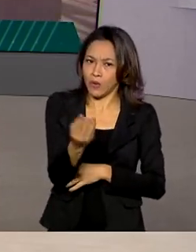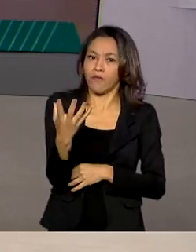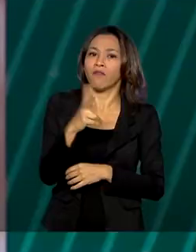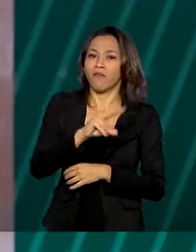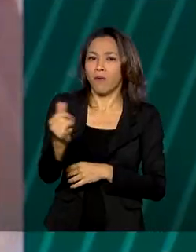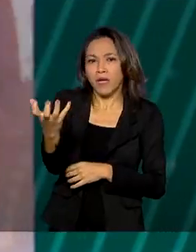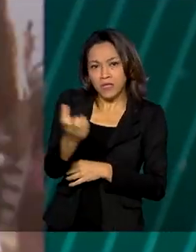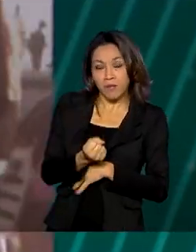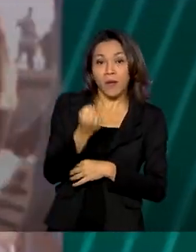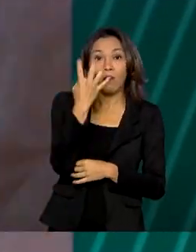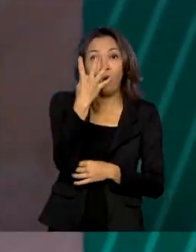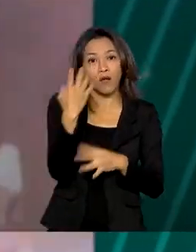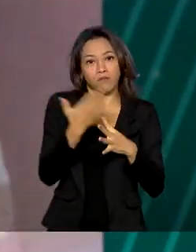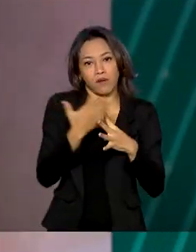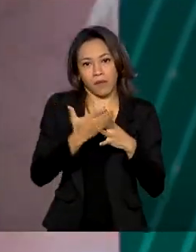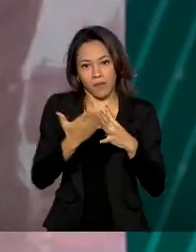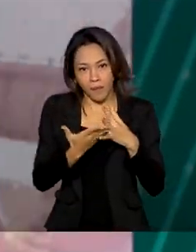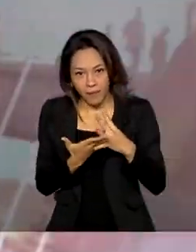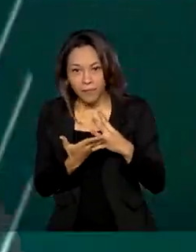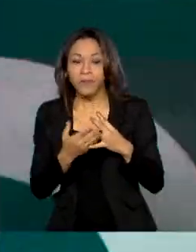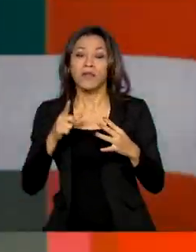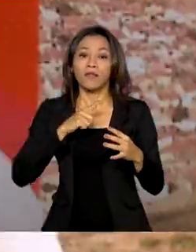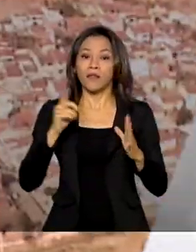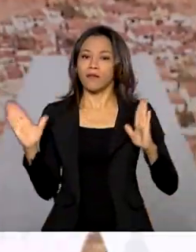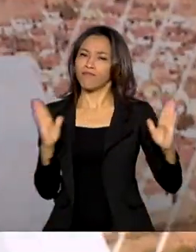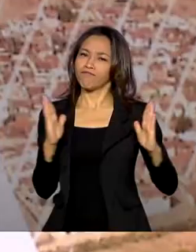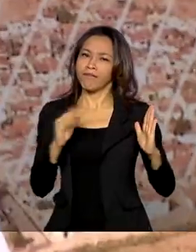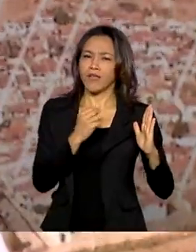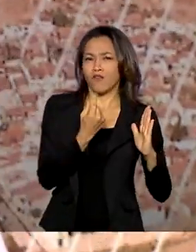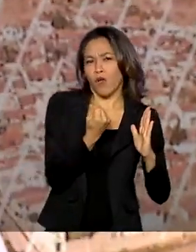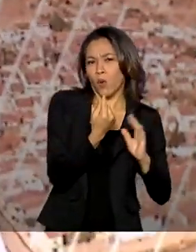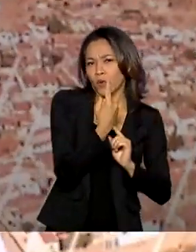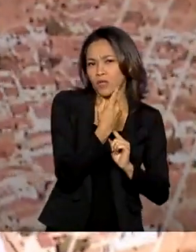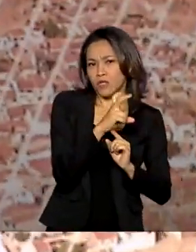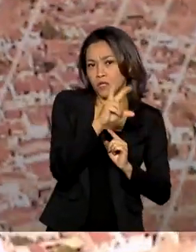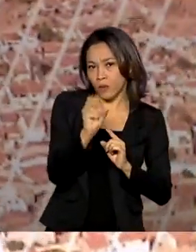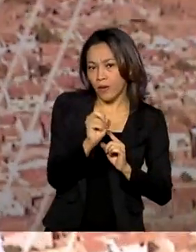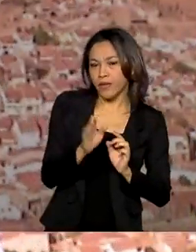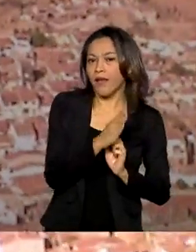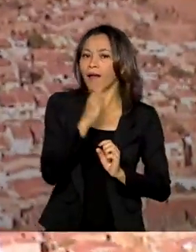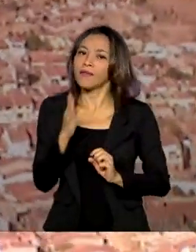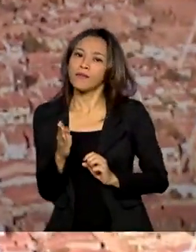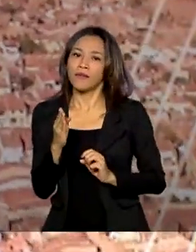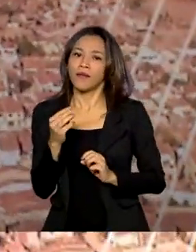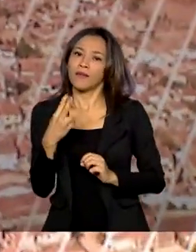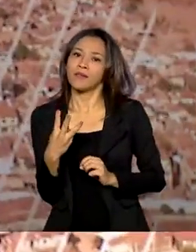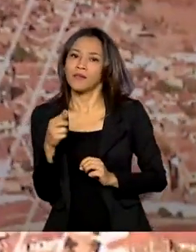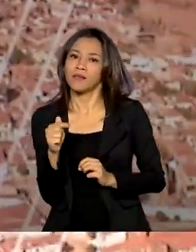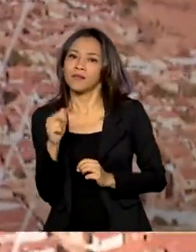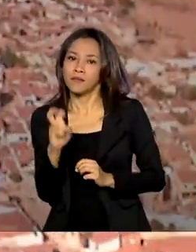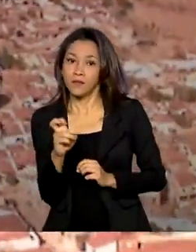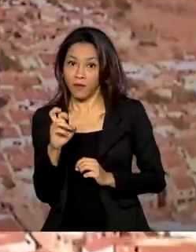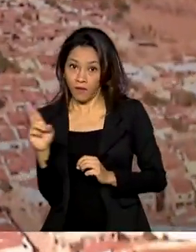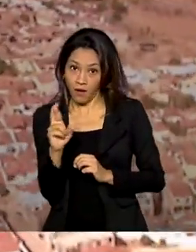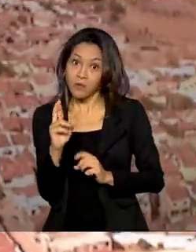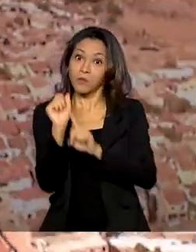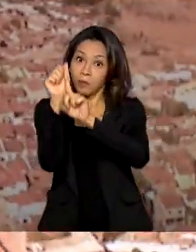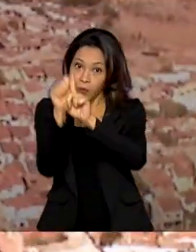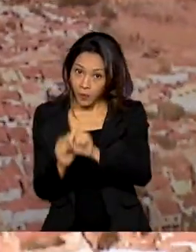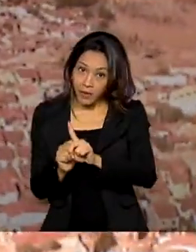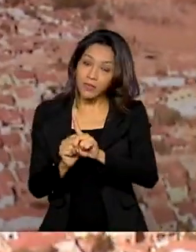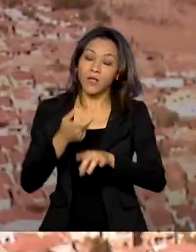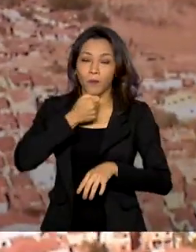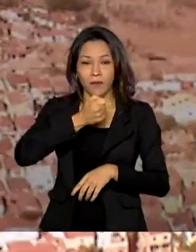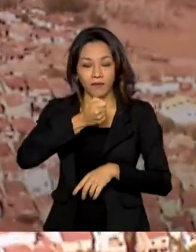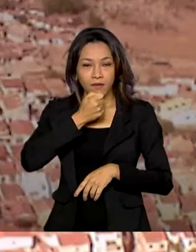auxílio. Os valores vão variar entre R$ 150 e R$ 375 por mês. Em entrevista ao